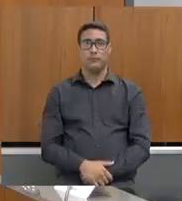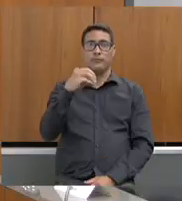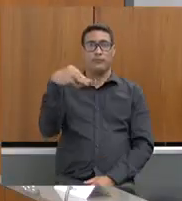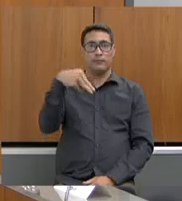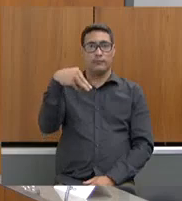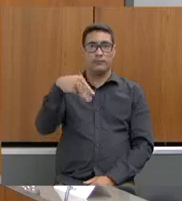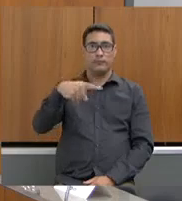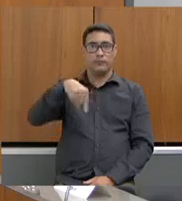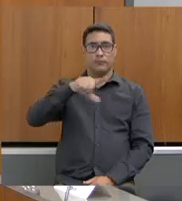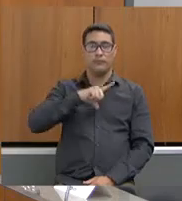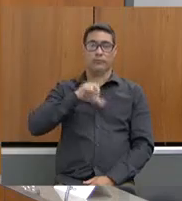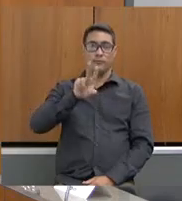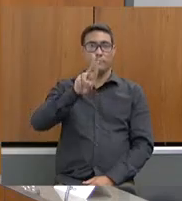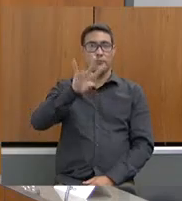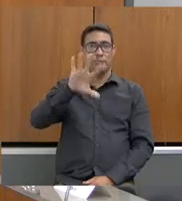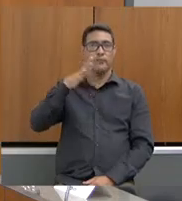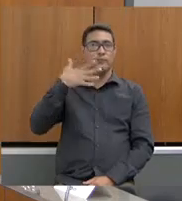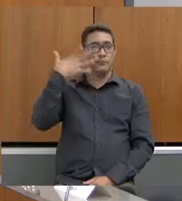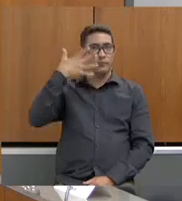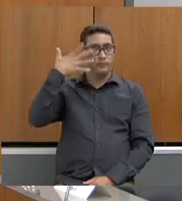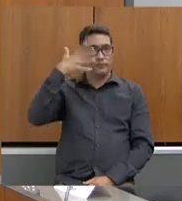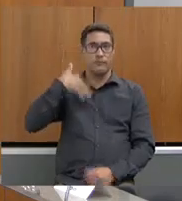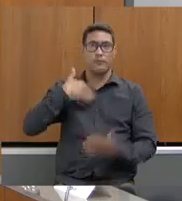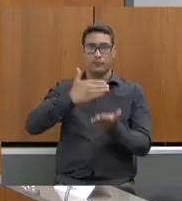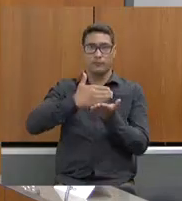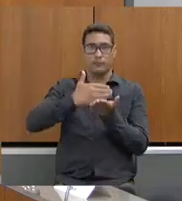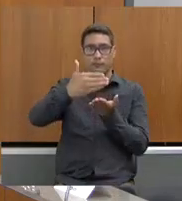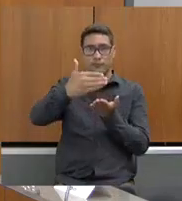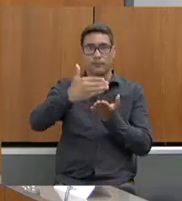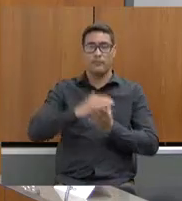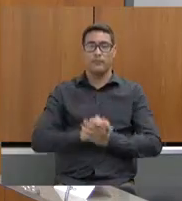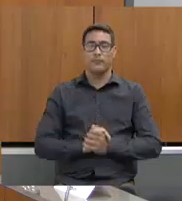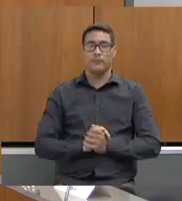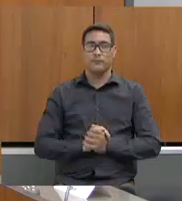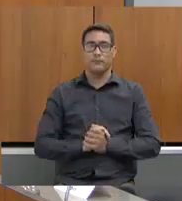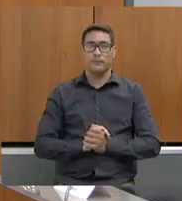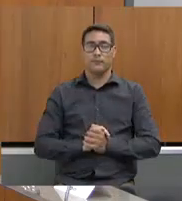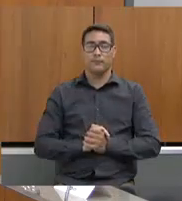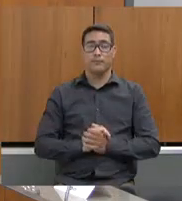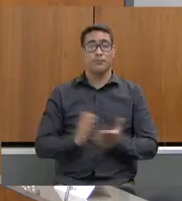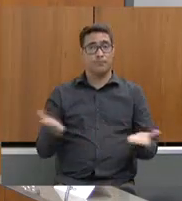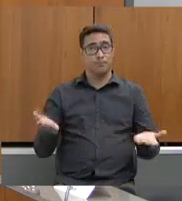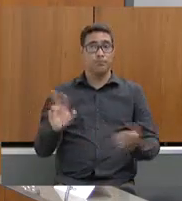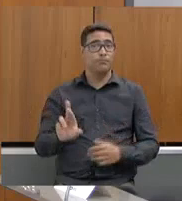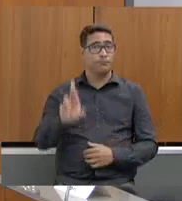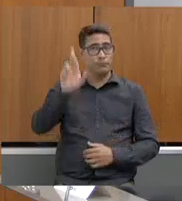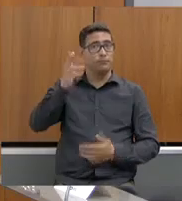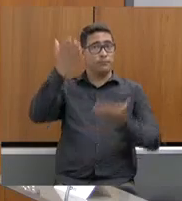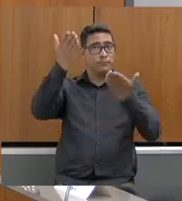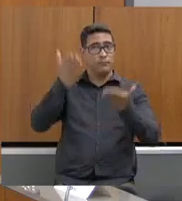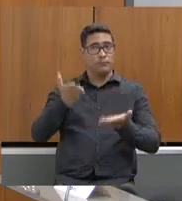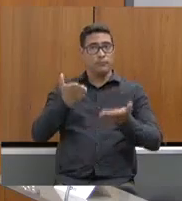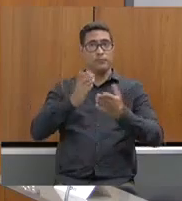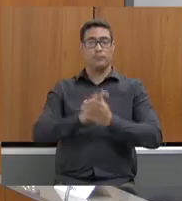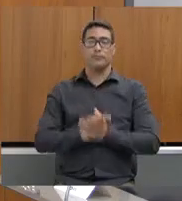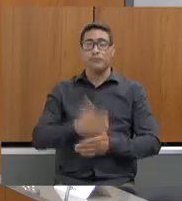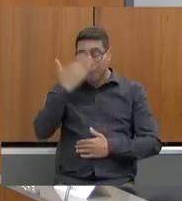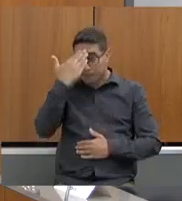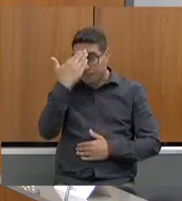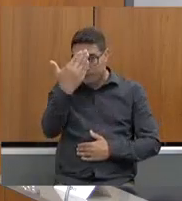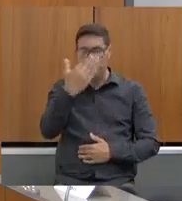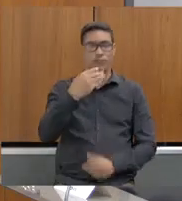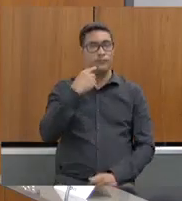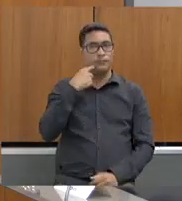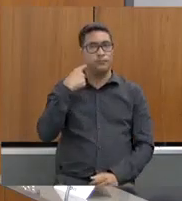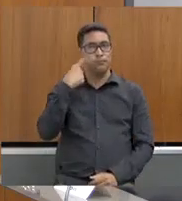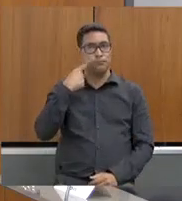Suas considerações iniciais. Com a palavra, secretária Marília. Muito obrigada, deputado.